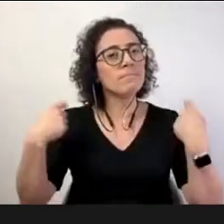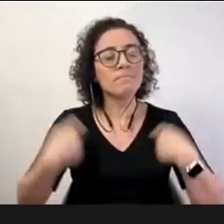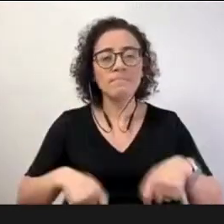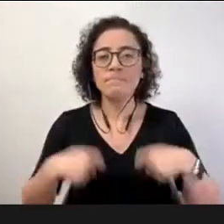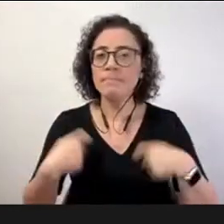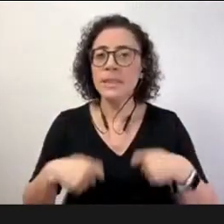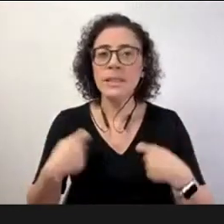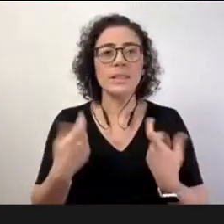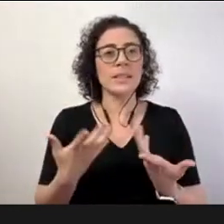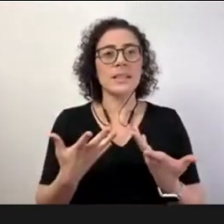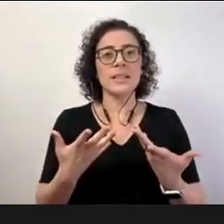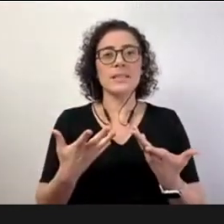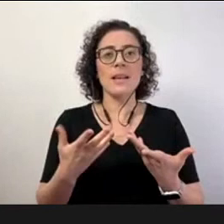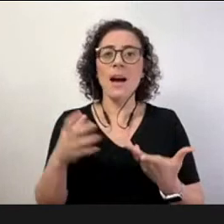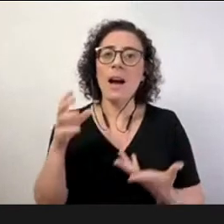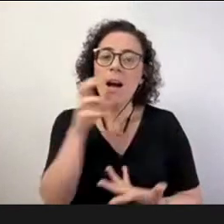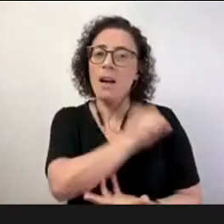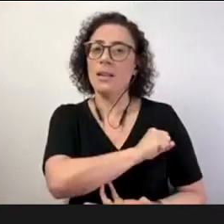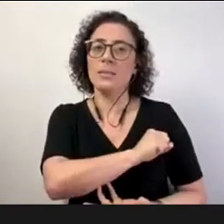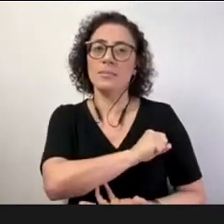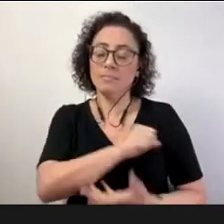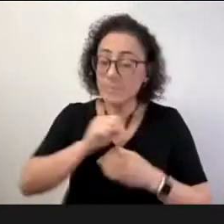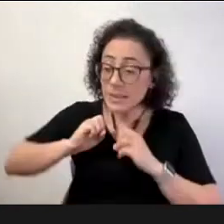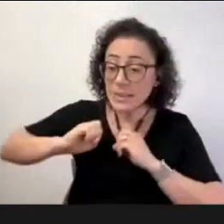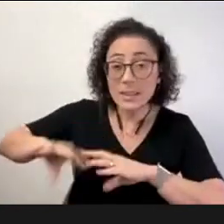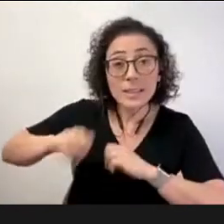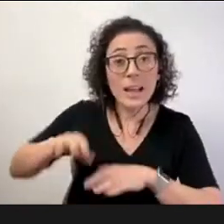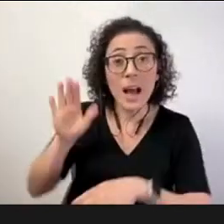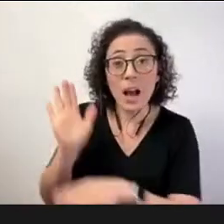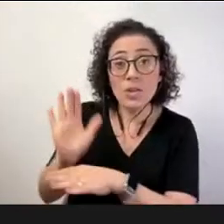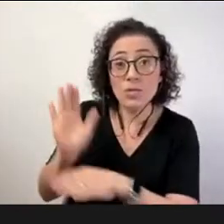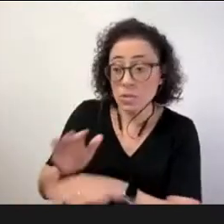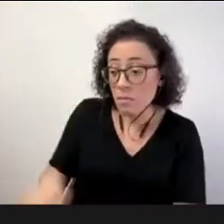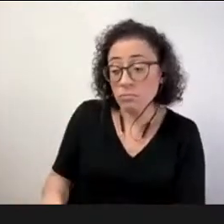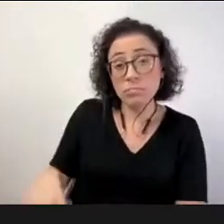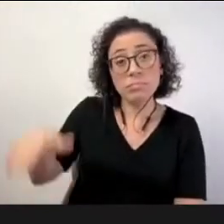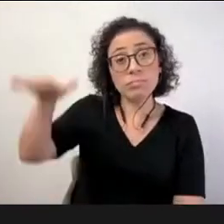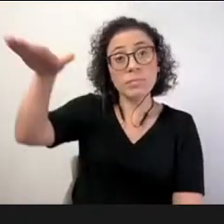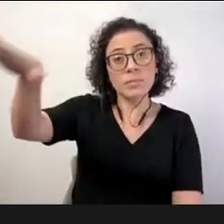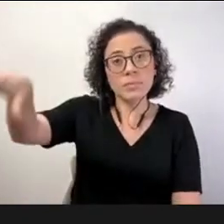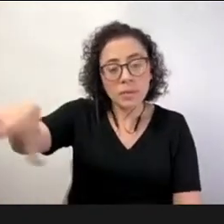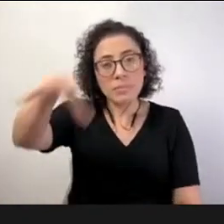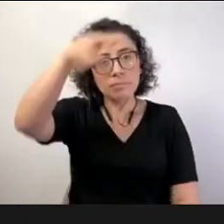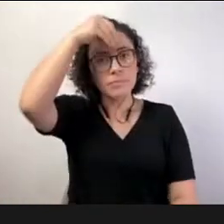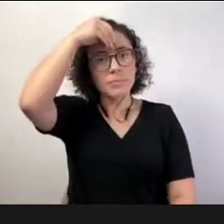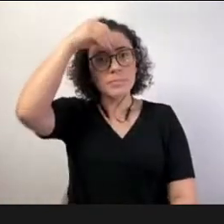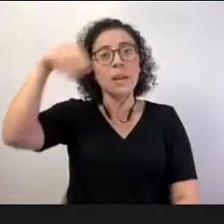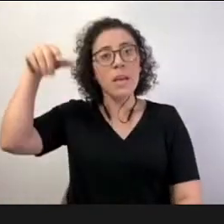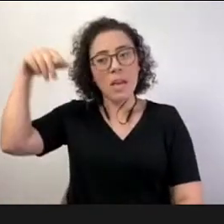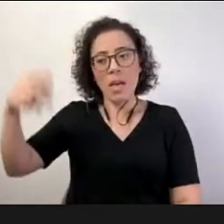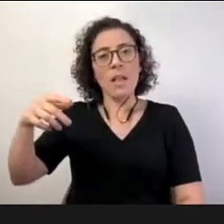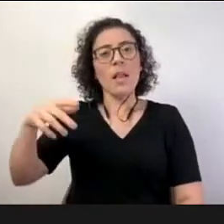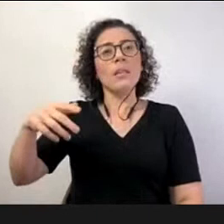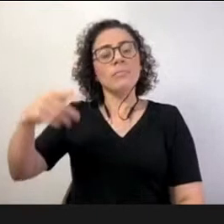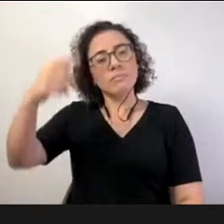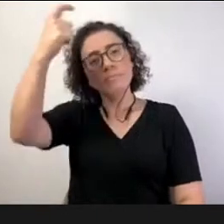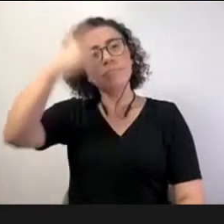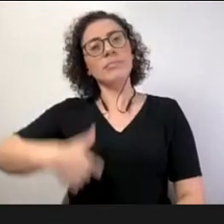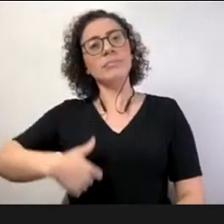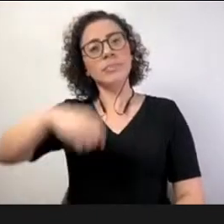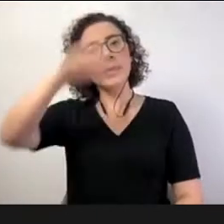precoces de cidadania e escolas precoces de direitos humanos hoje em dia não podemos